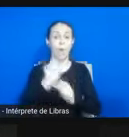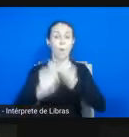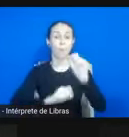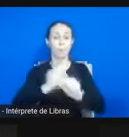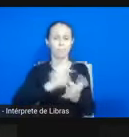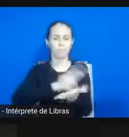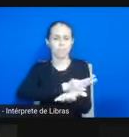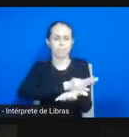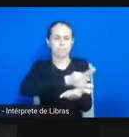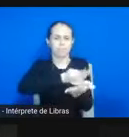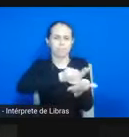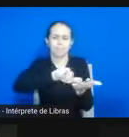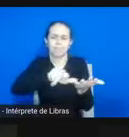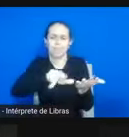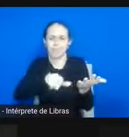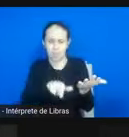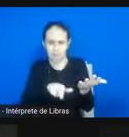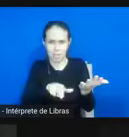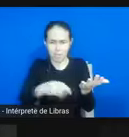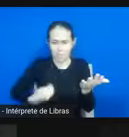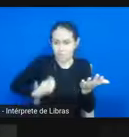existir enquanto pessoa negra na sociedade.